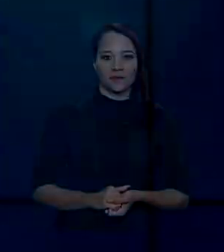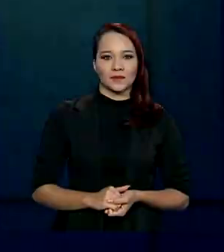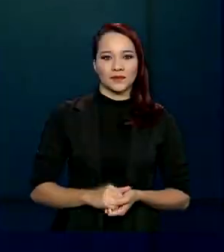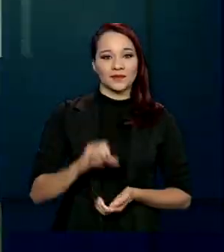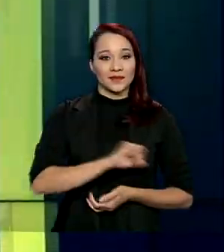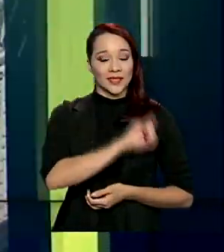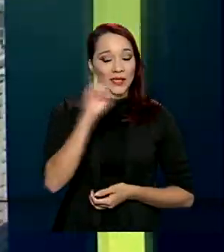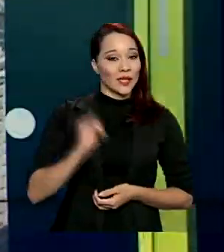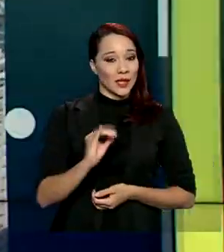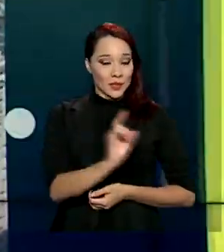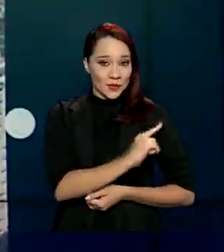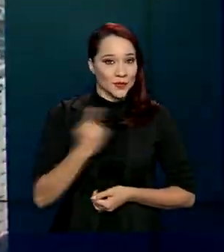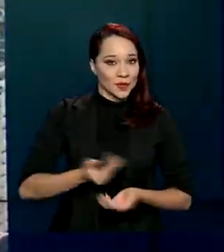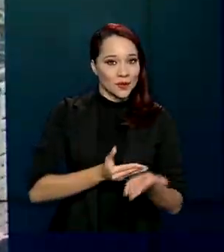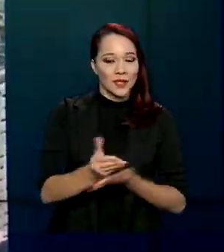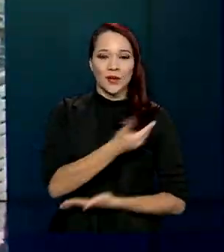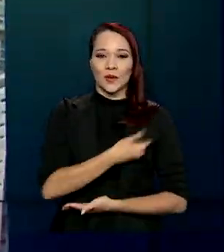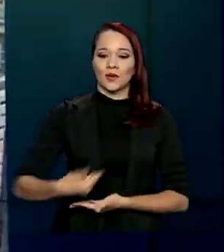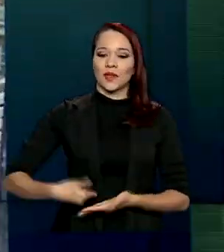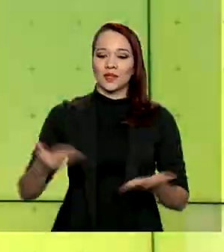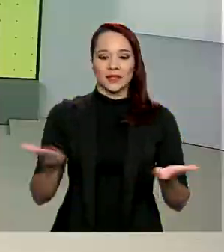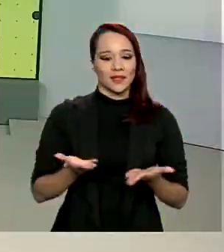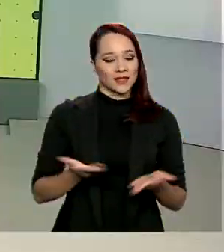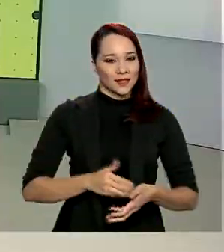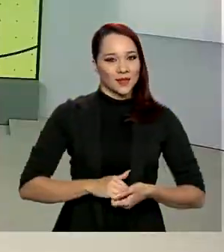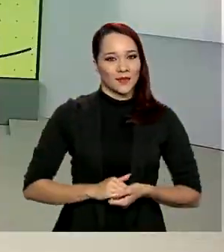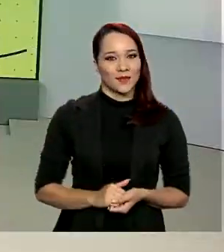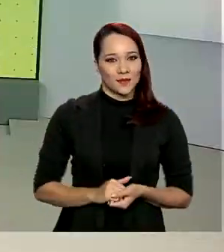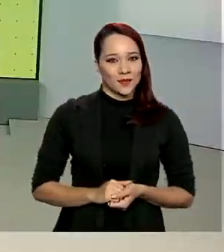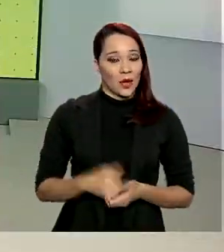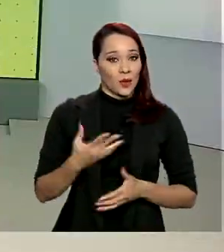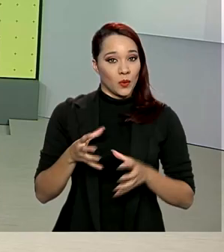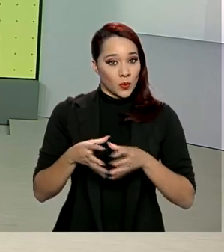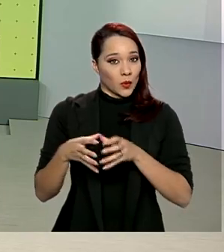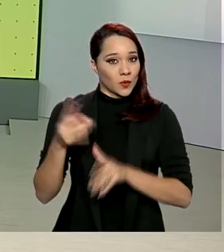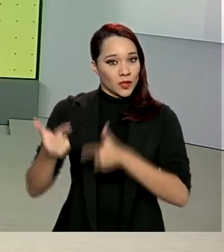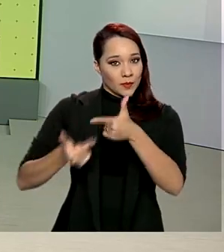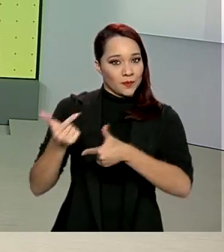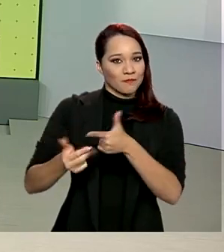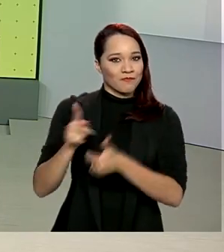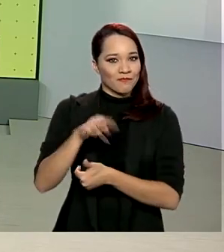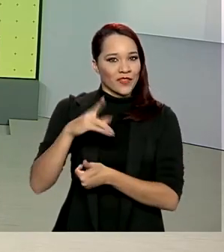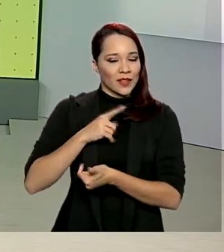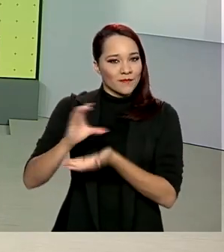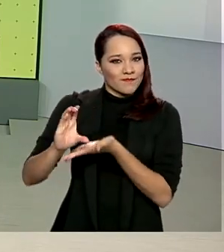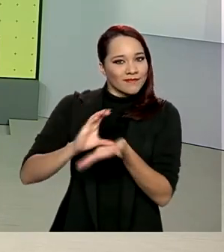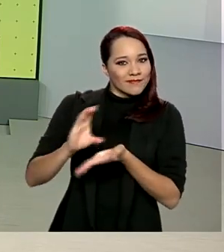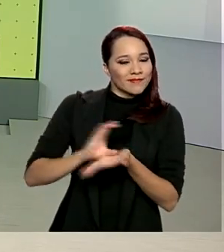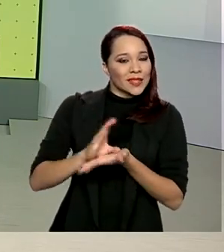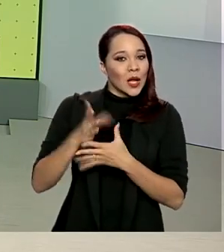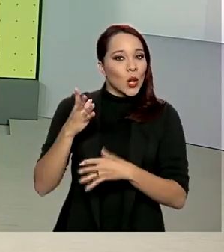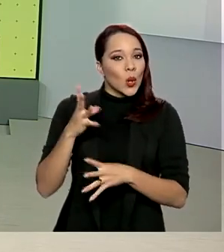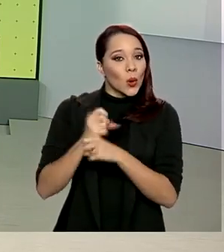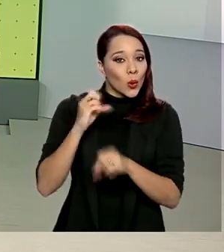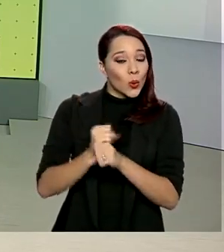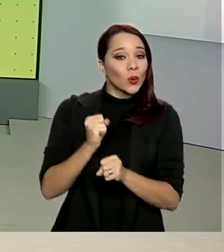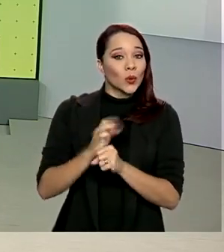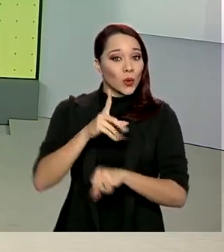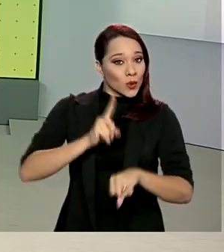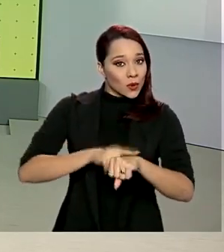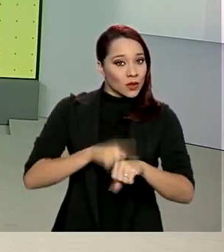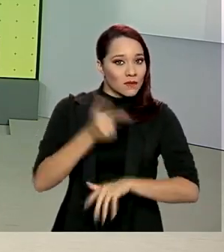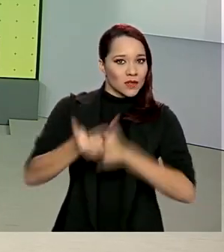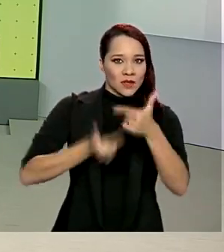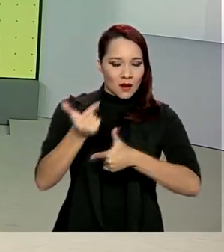Olá, estamos de volta com o Governo Agora. Os trabalhadores vão receber parte do lucro do Fundo de Garantia do Tempo de